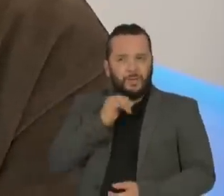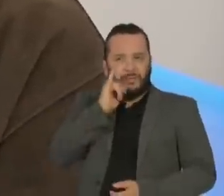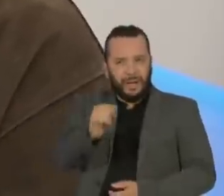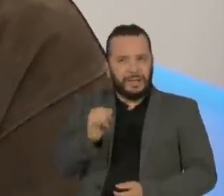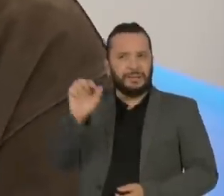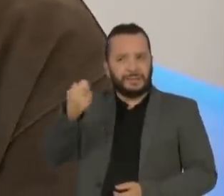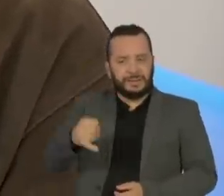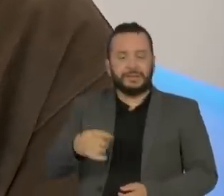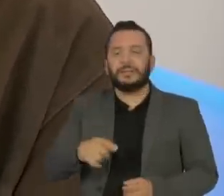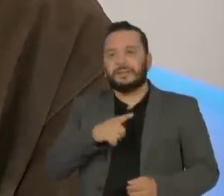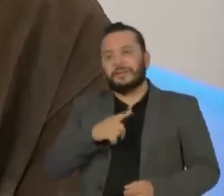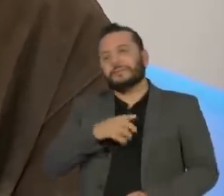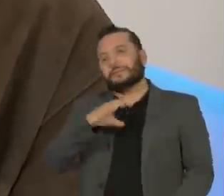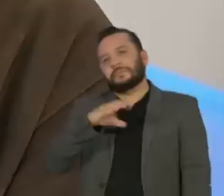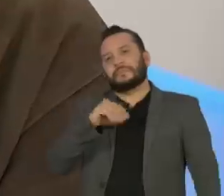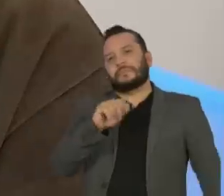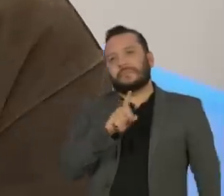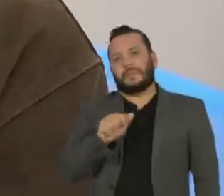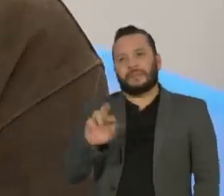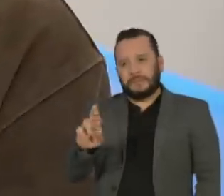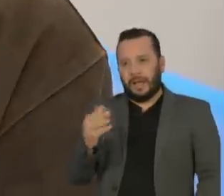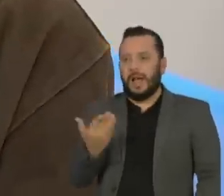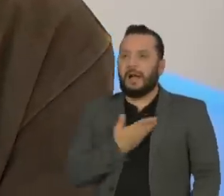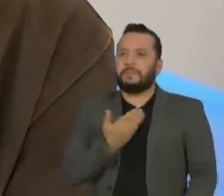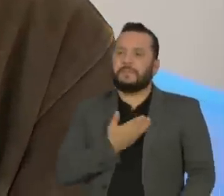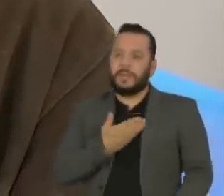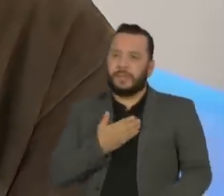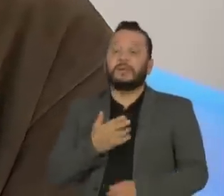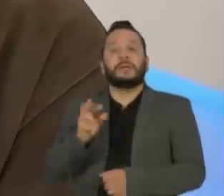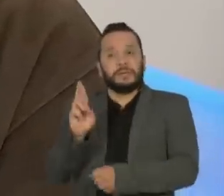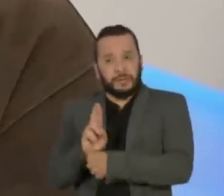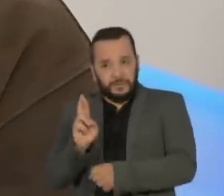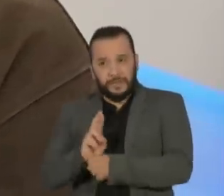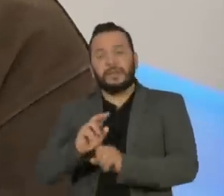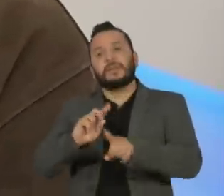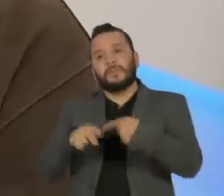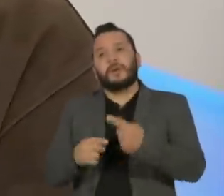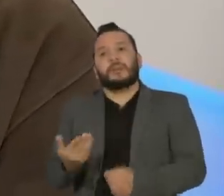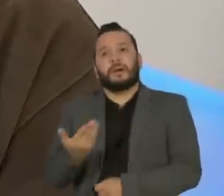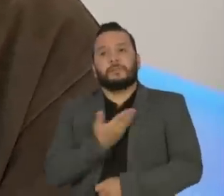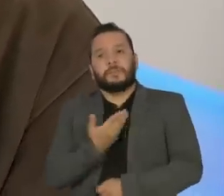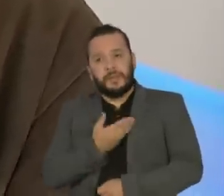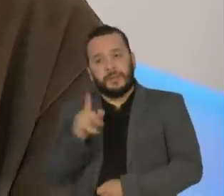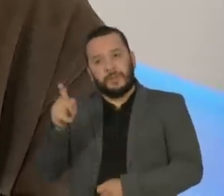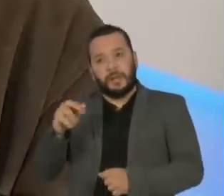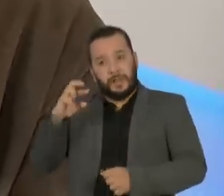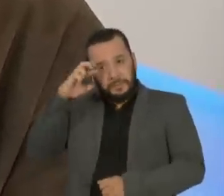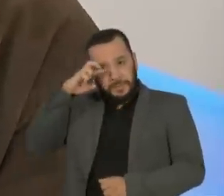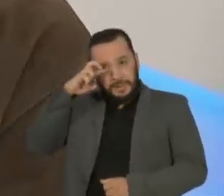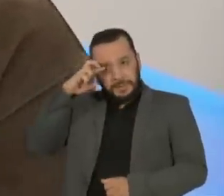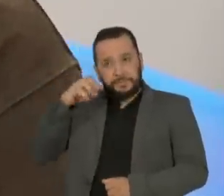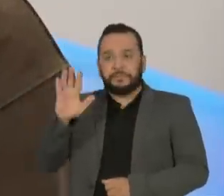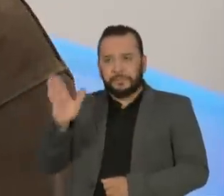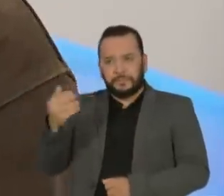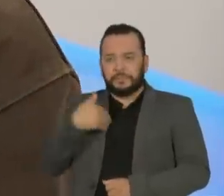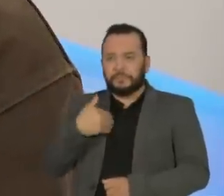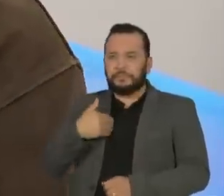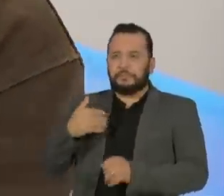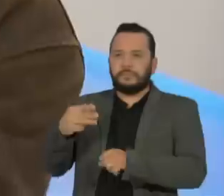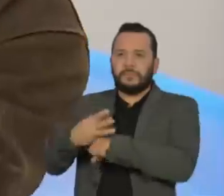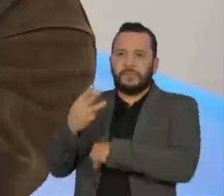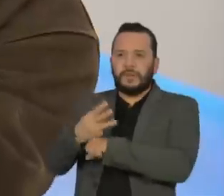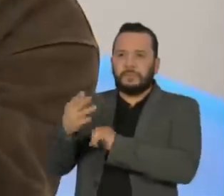foi meu amigo desde a MTV, depois nós fomos companheiros de liga da Bandeirantes, ele me mandou um WhatsApp desse fim de semana e falei,